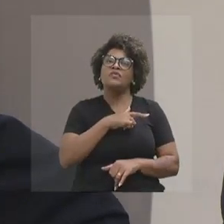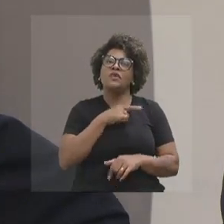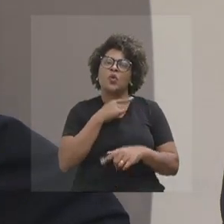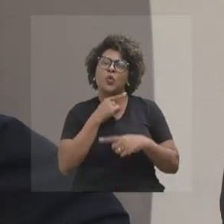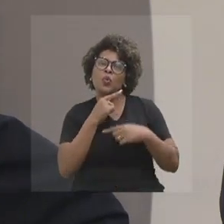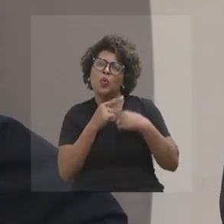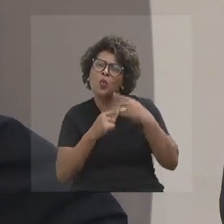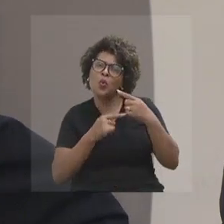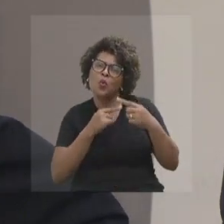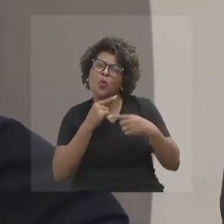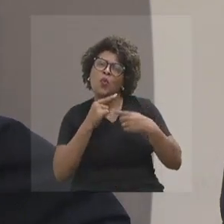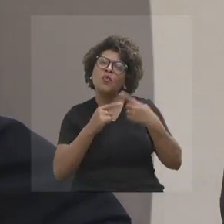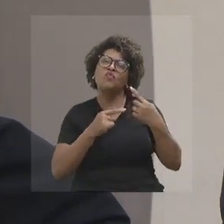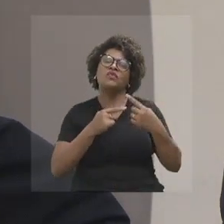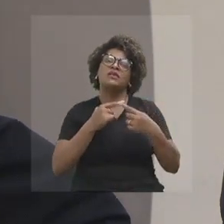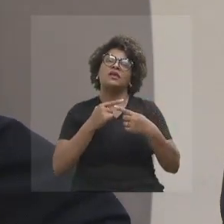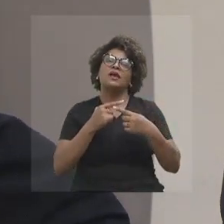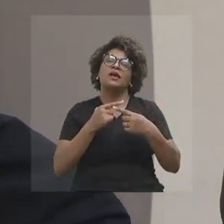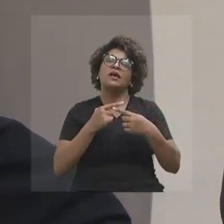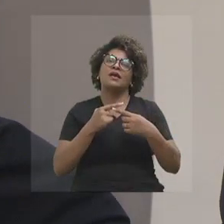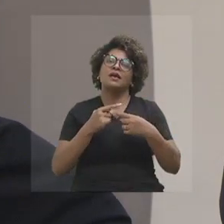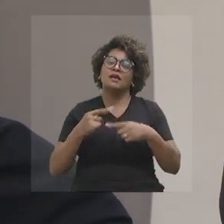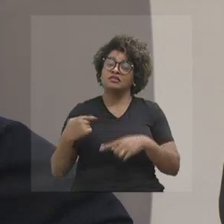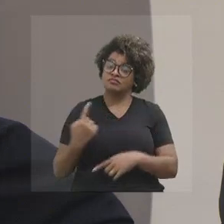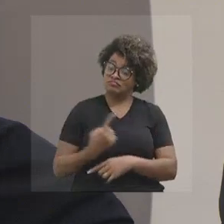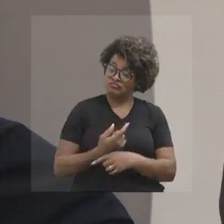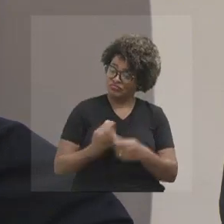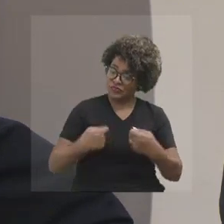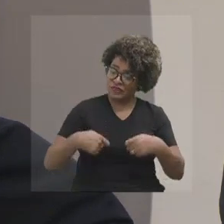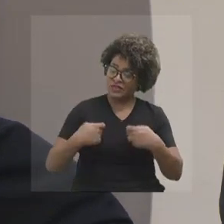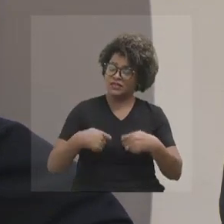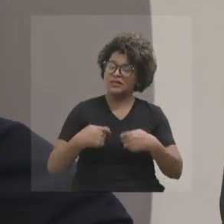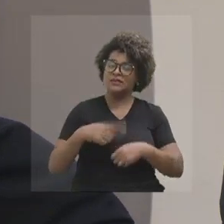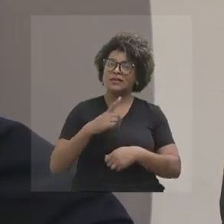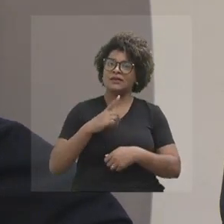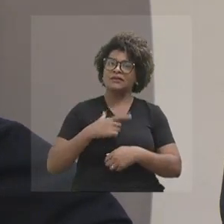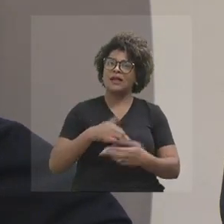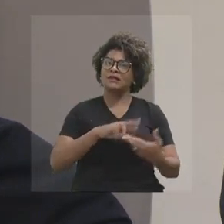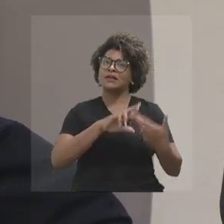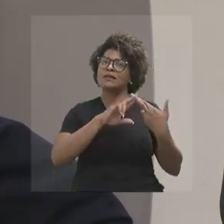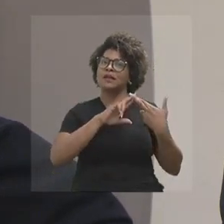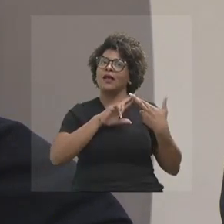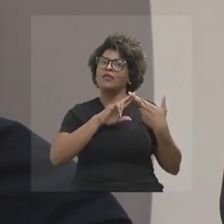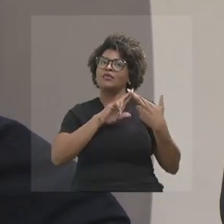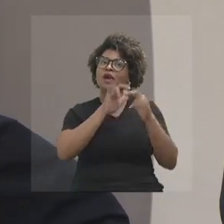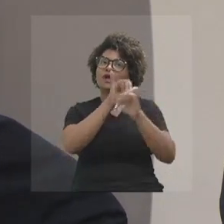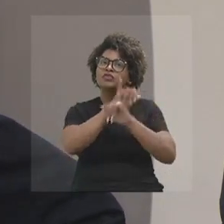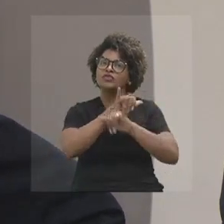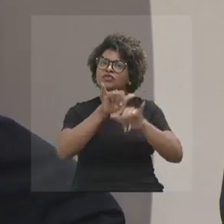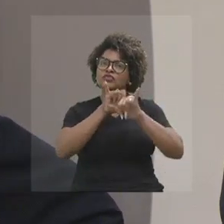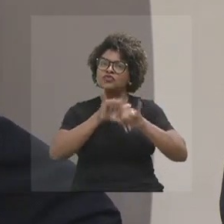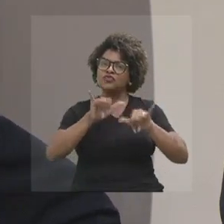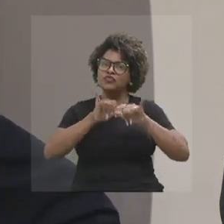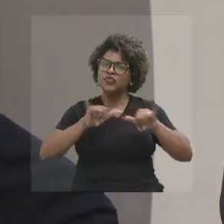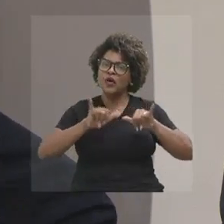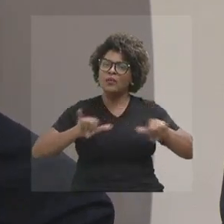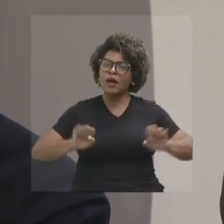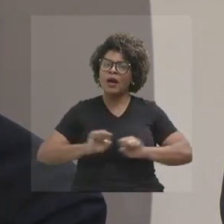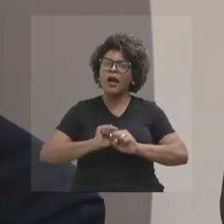ninguém melhor do que a gente para começar a exercer esse papel de dar informação com transparência.